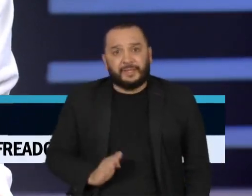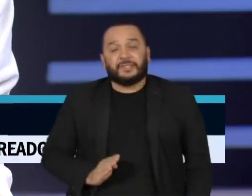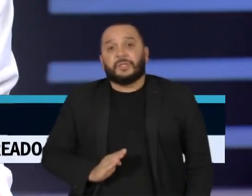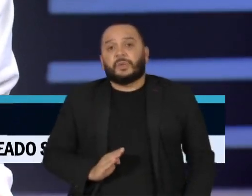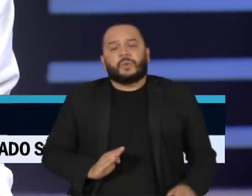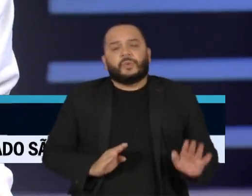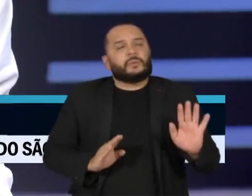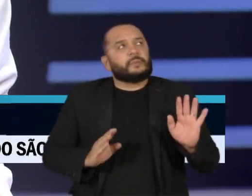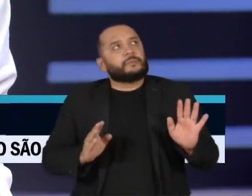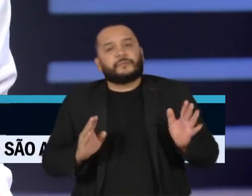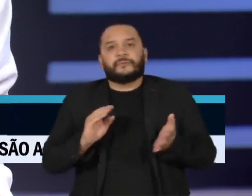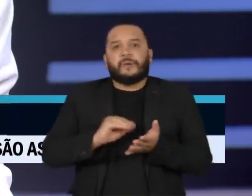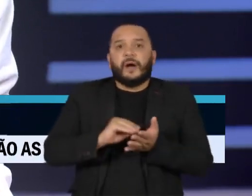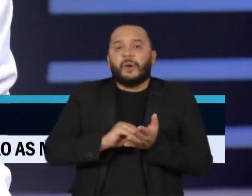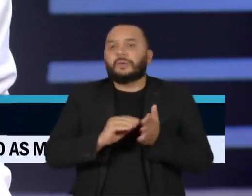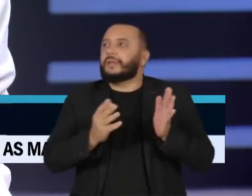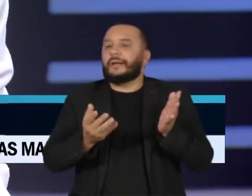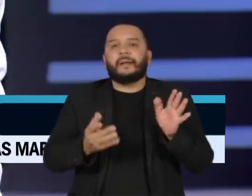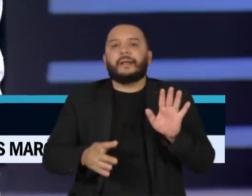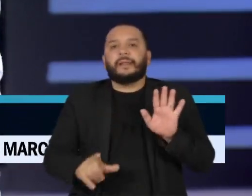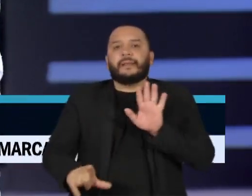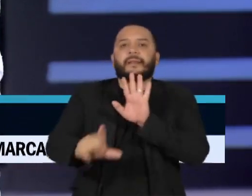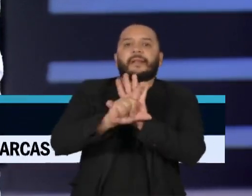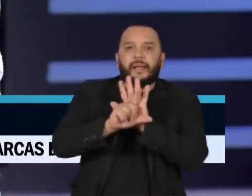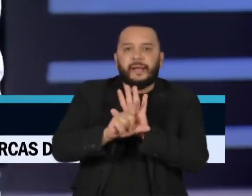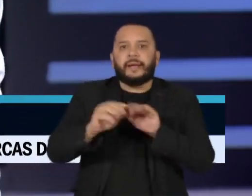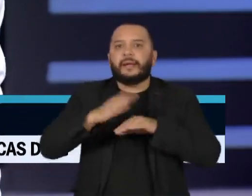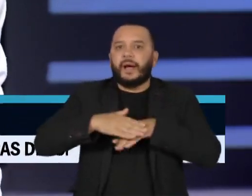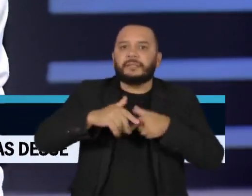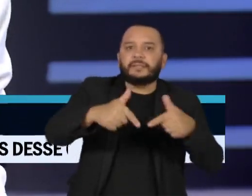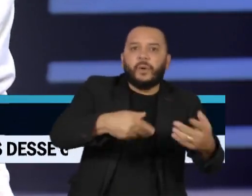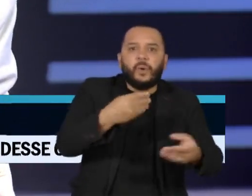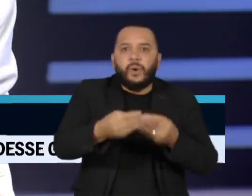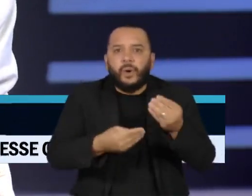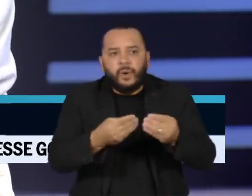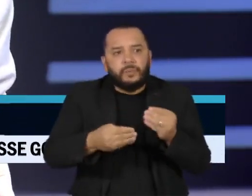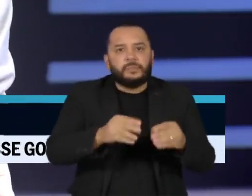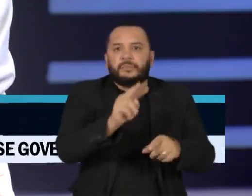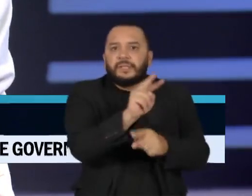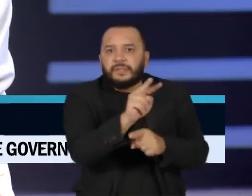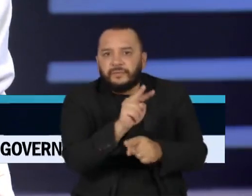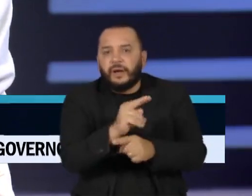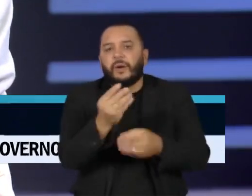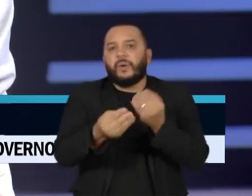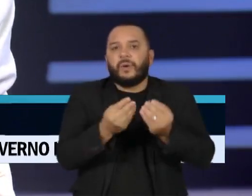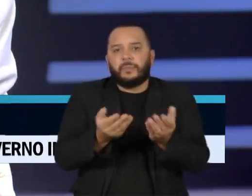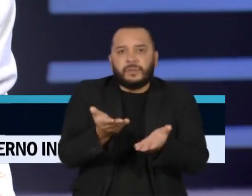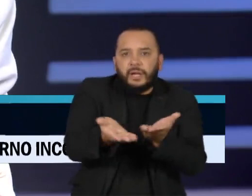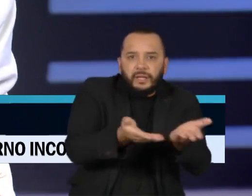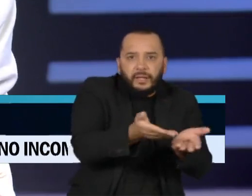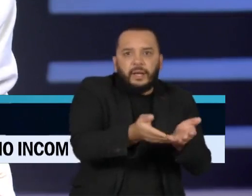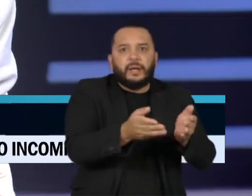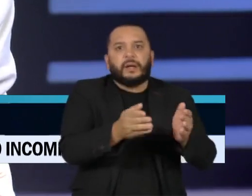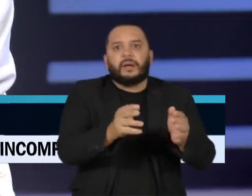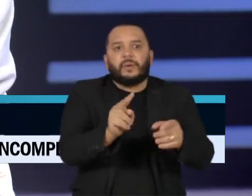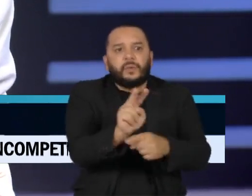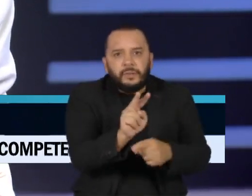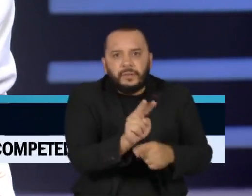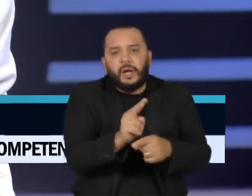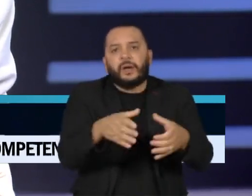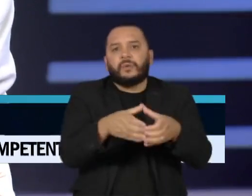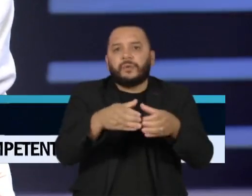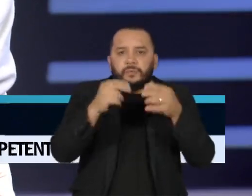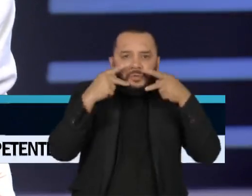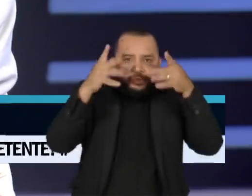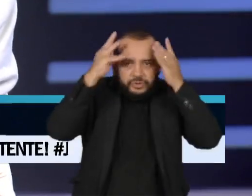como preservar e como tratar esses grupos. E isso é algo que tem sido colocado